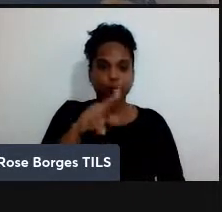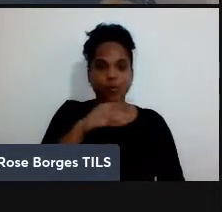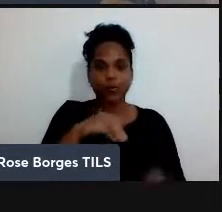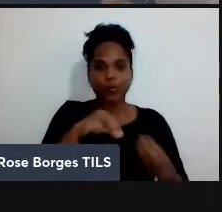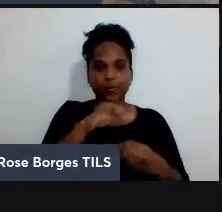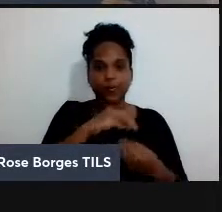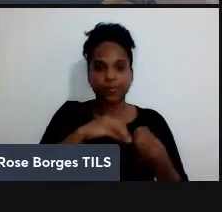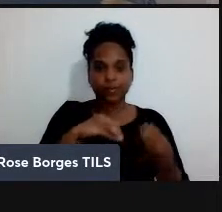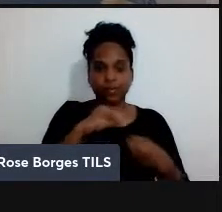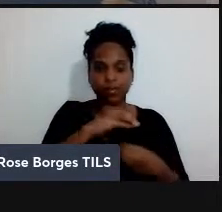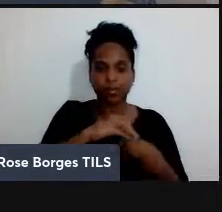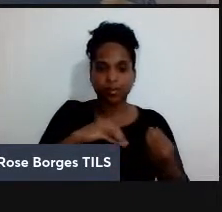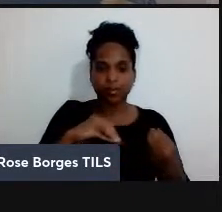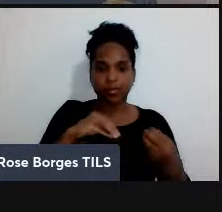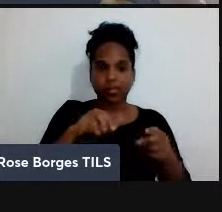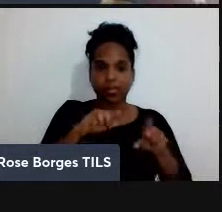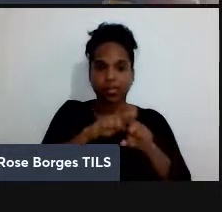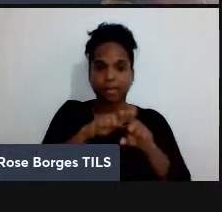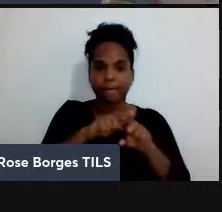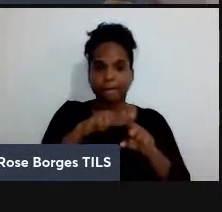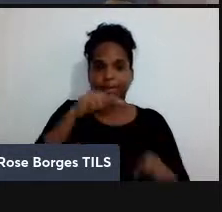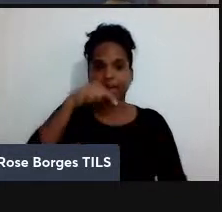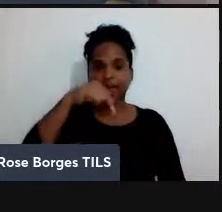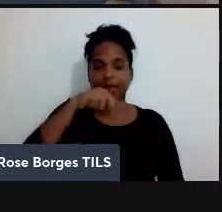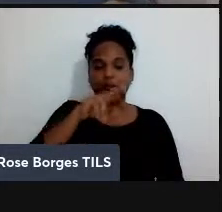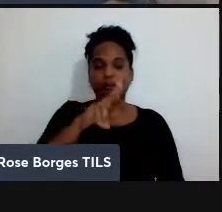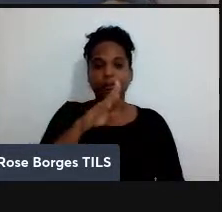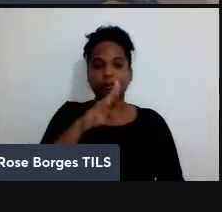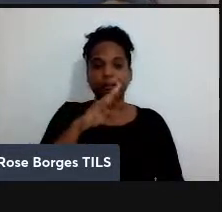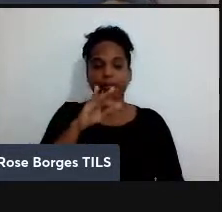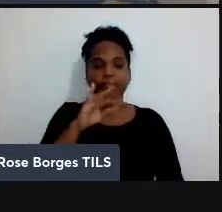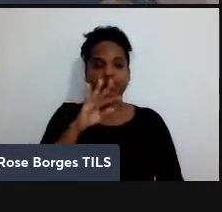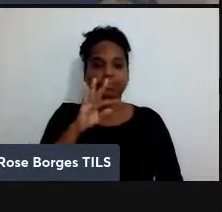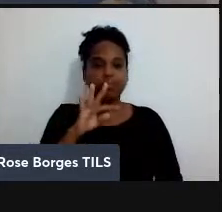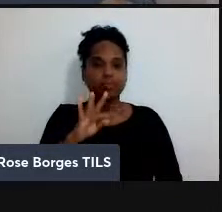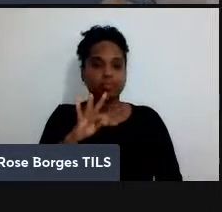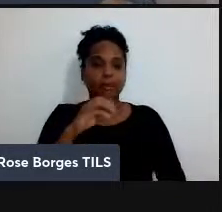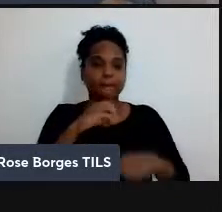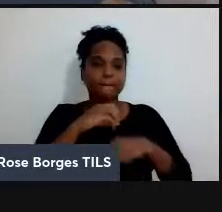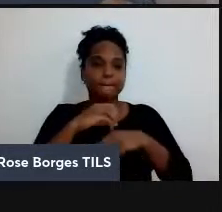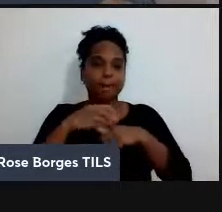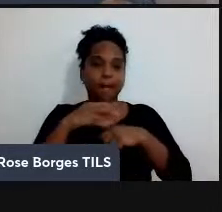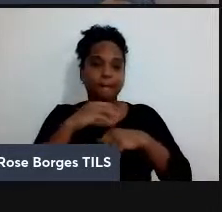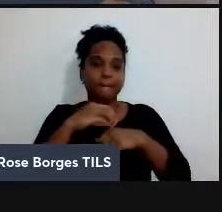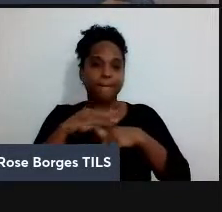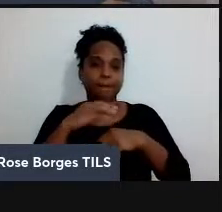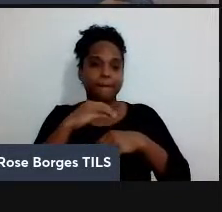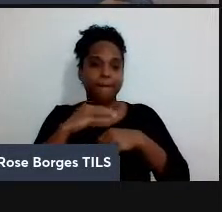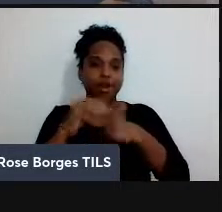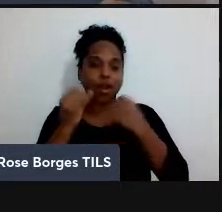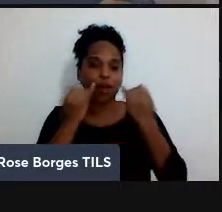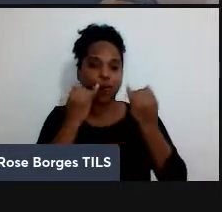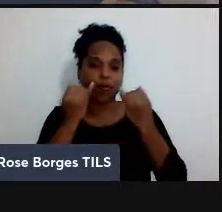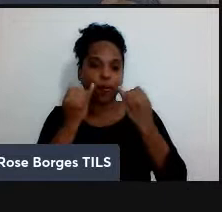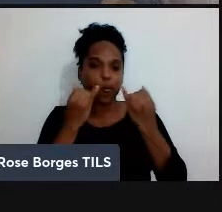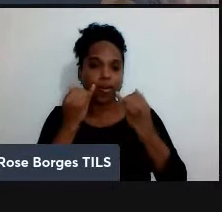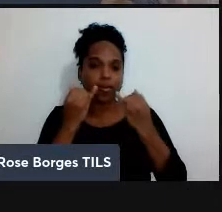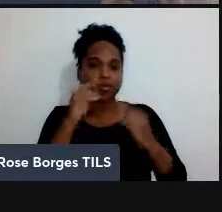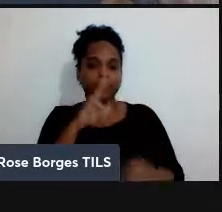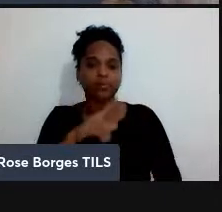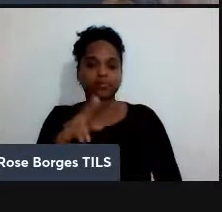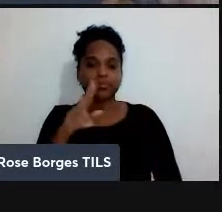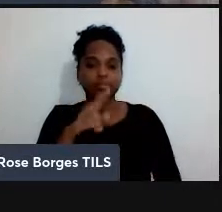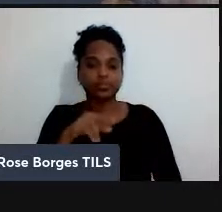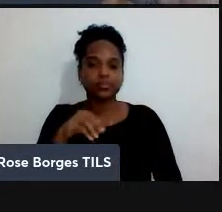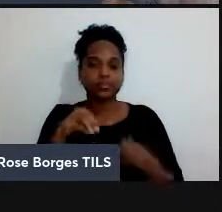informação quântica para enviar de maneira mais eficiente informação clássica. Então, por exemplo, usando emaranhamento e